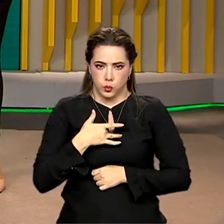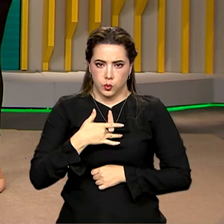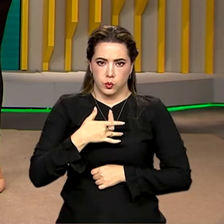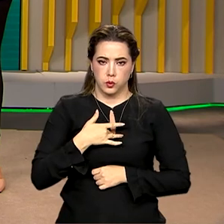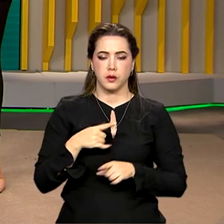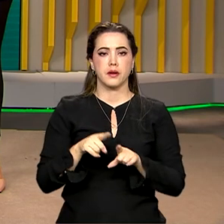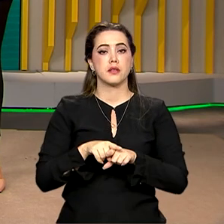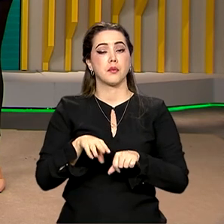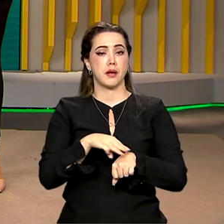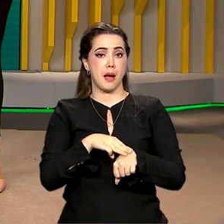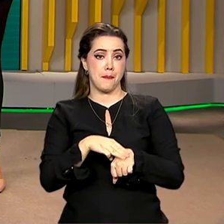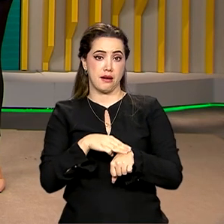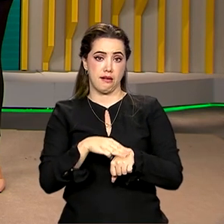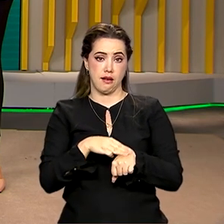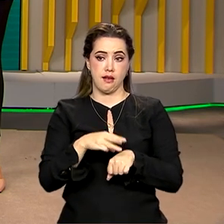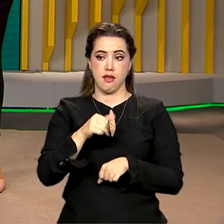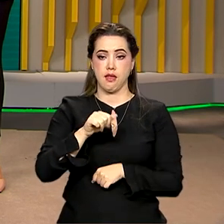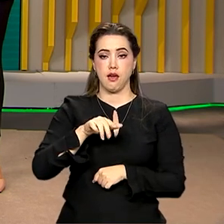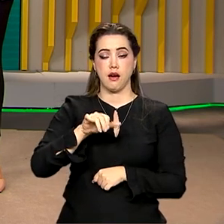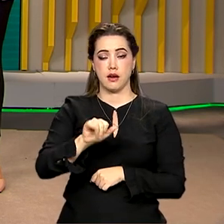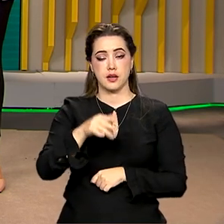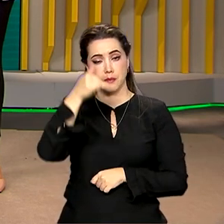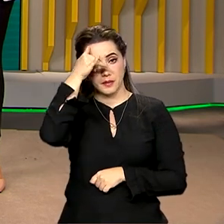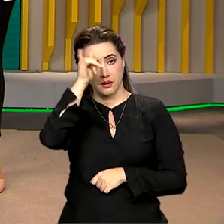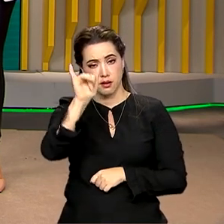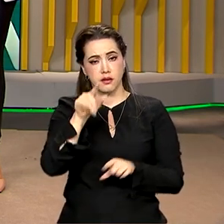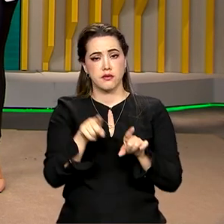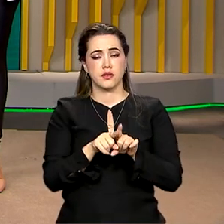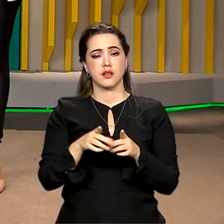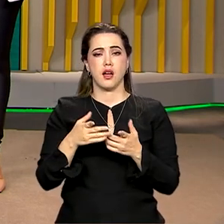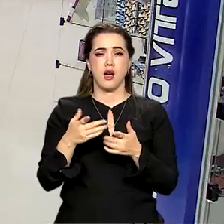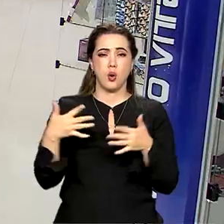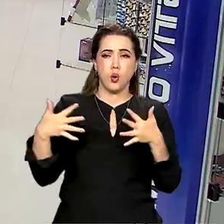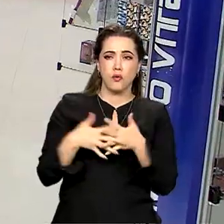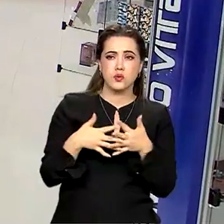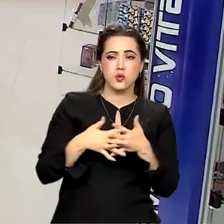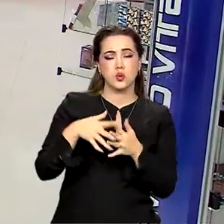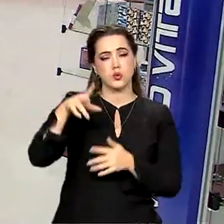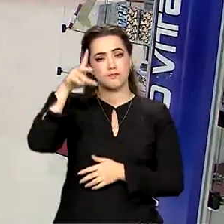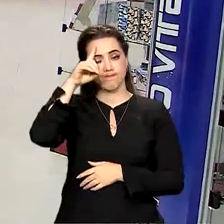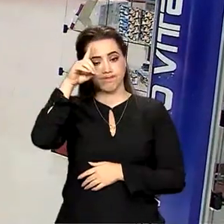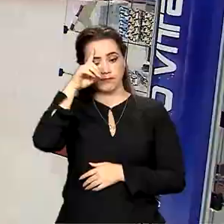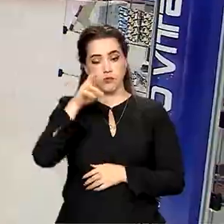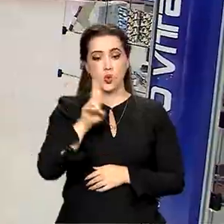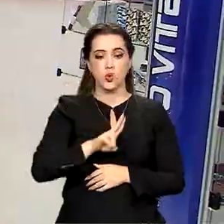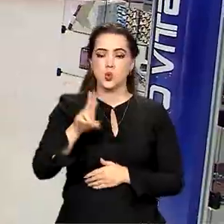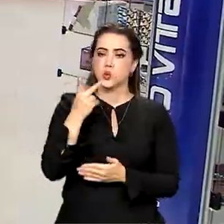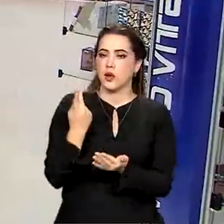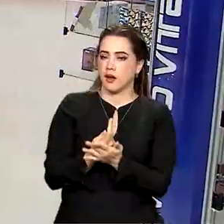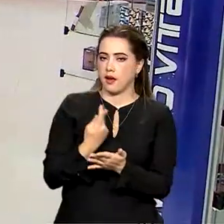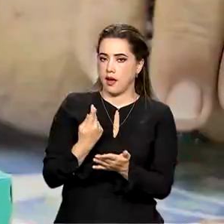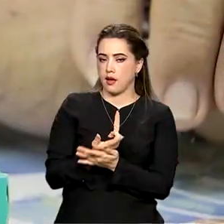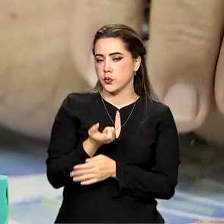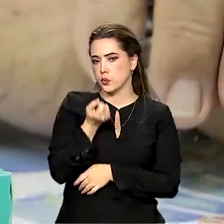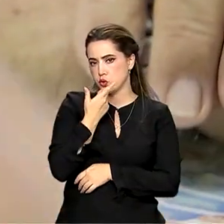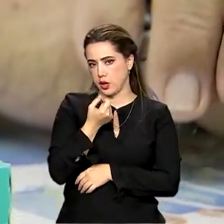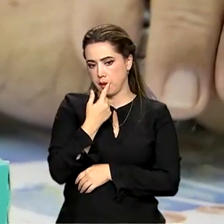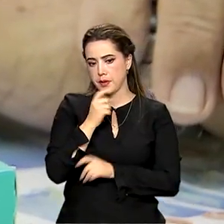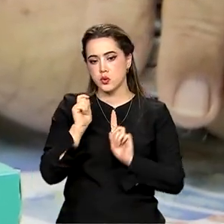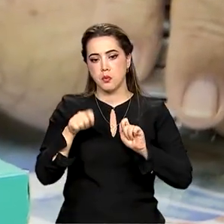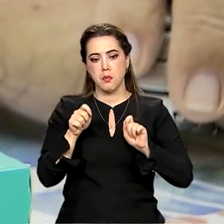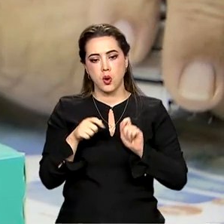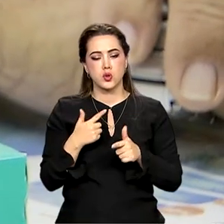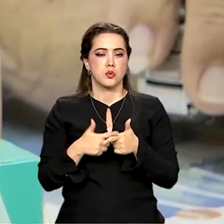mudança é para impedir confusões no dia a dia do paciente. O uso inadequado de remédios pode